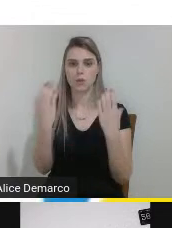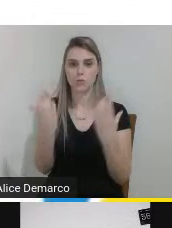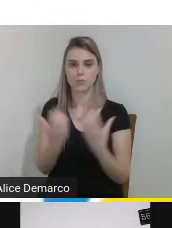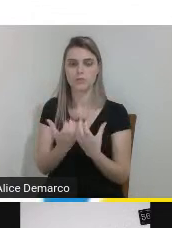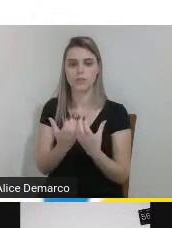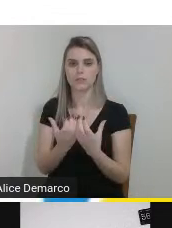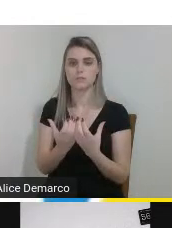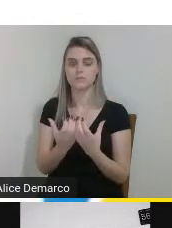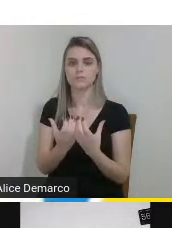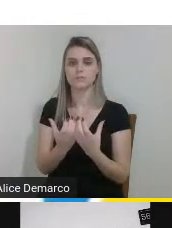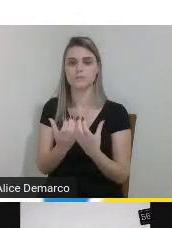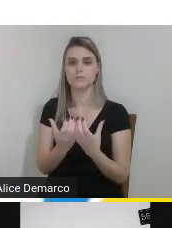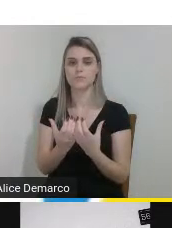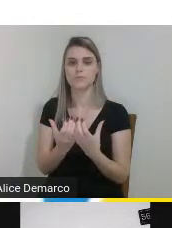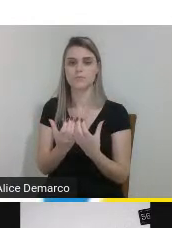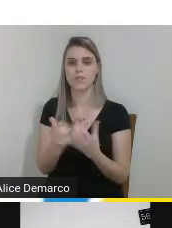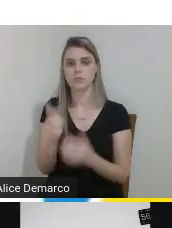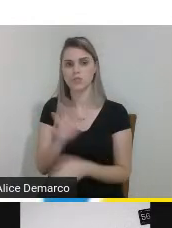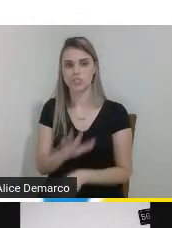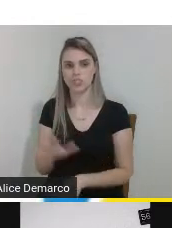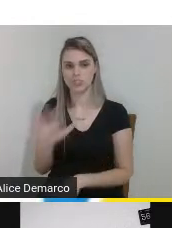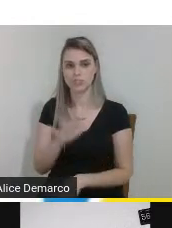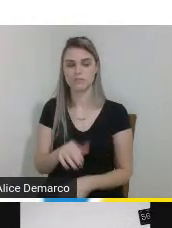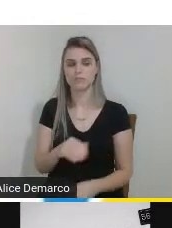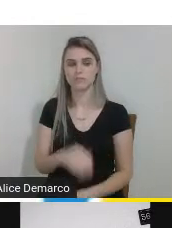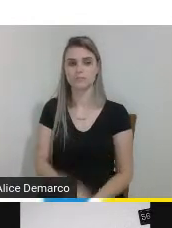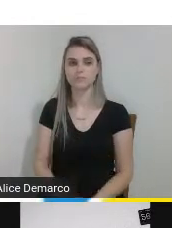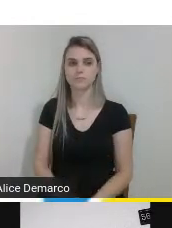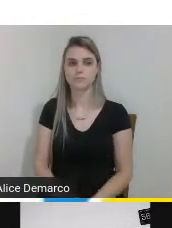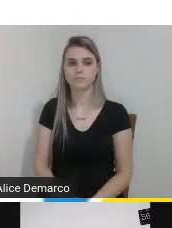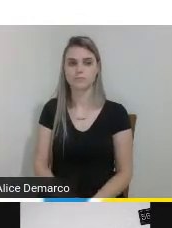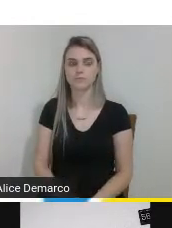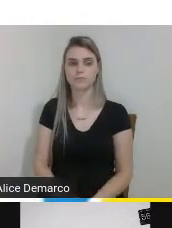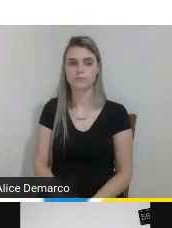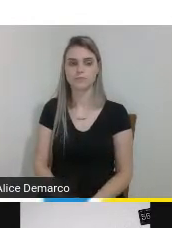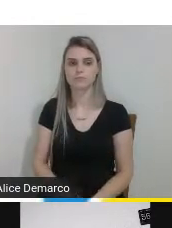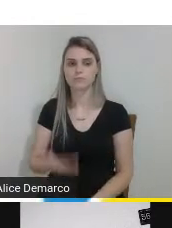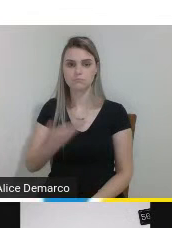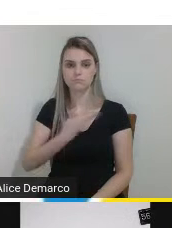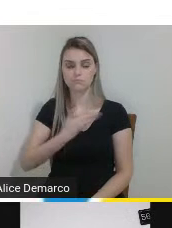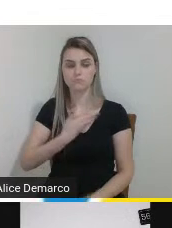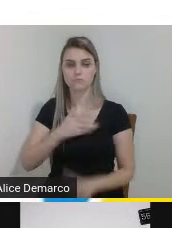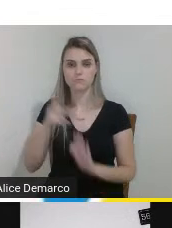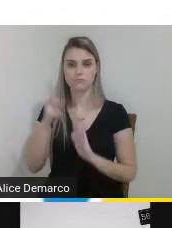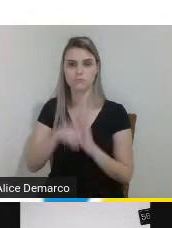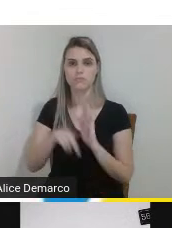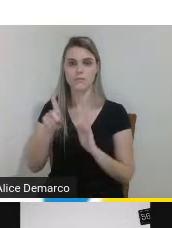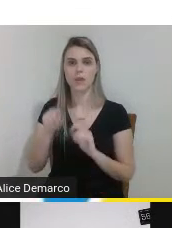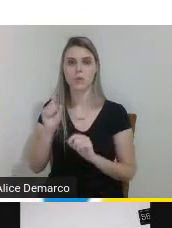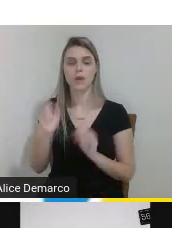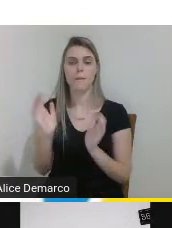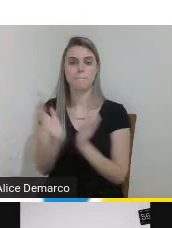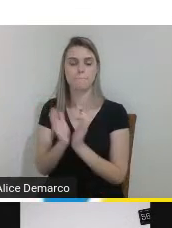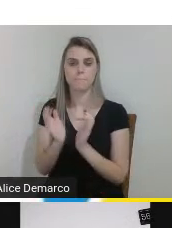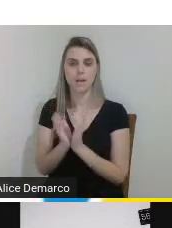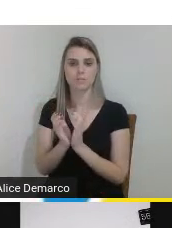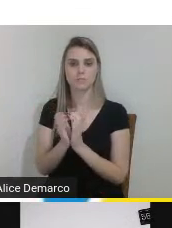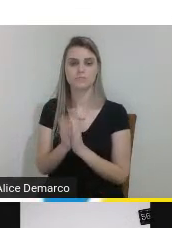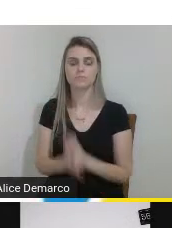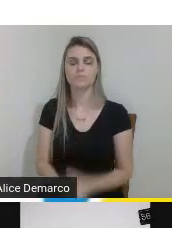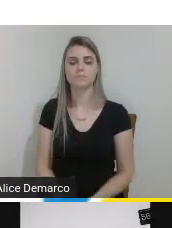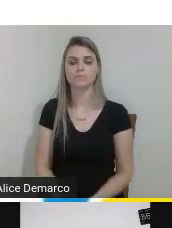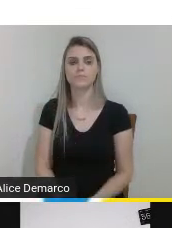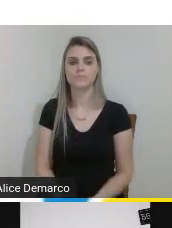comunidade no geral e o nosso parceiro do projeto foi a PAI a nossa vizinha do campus